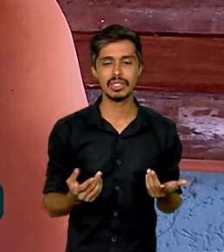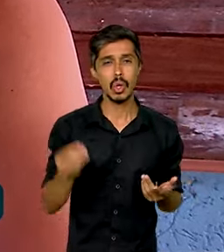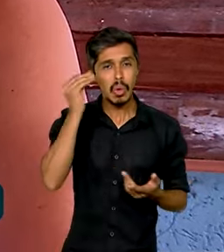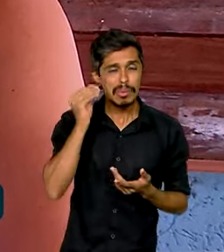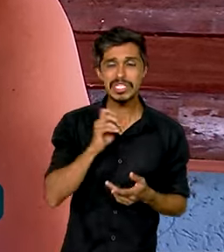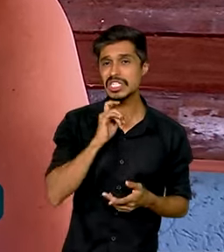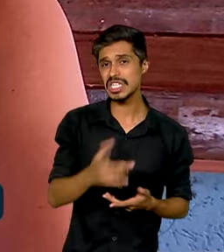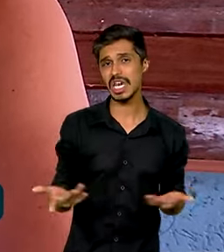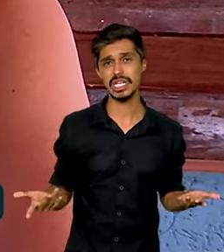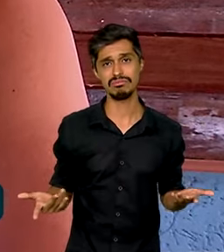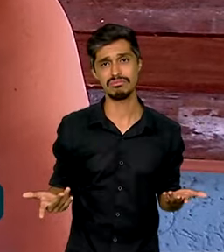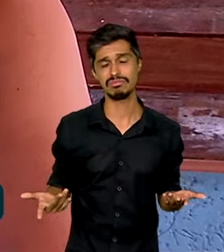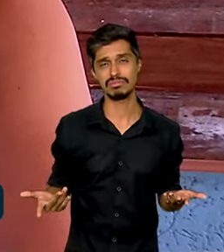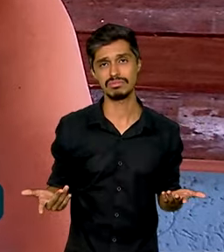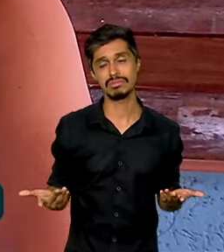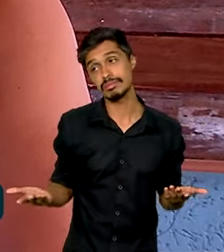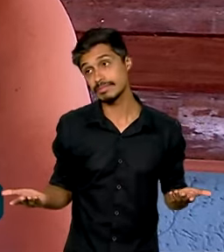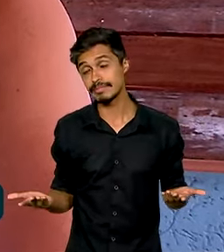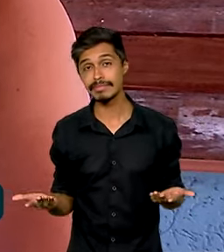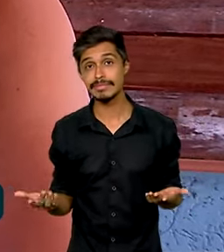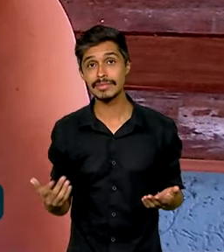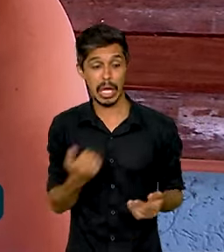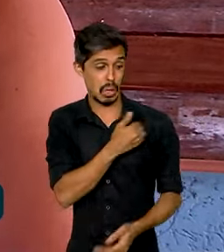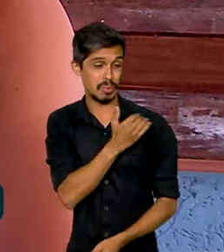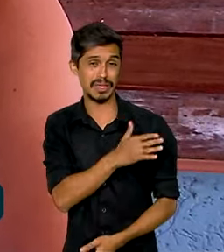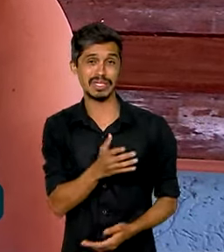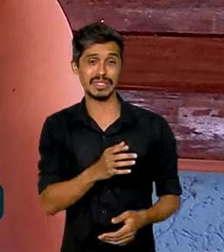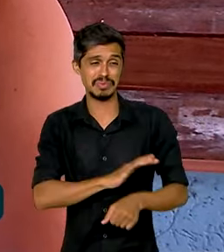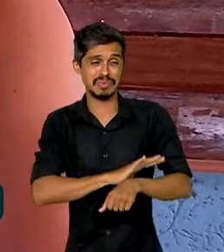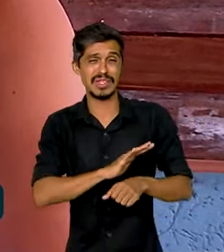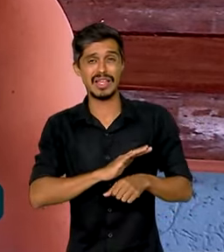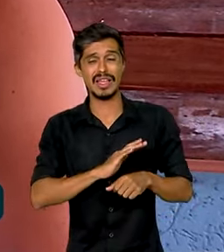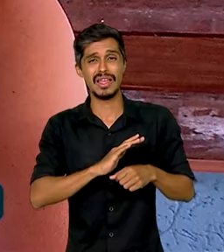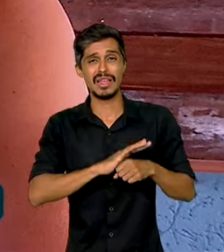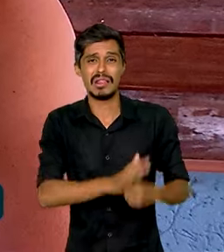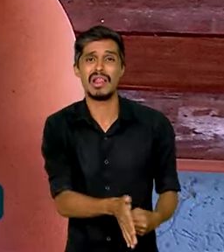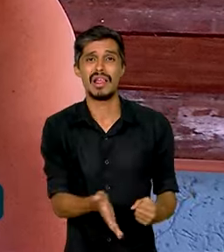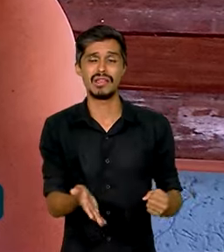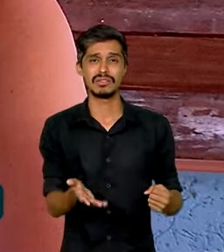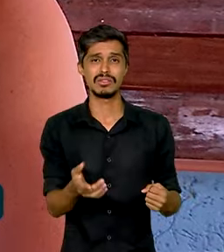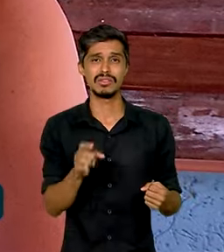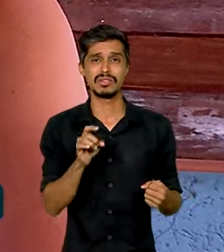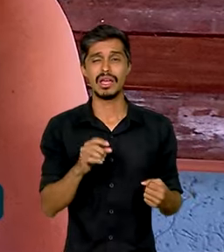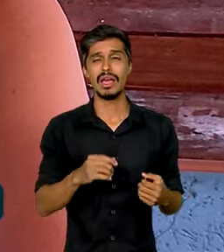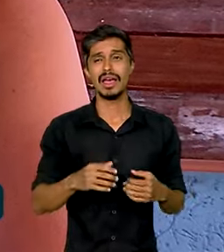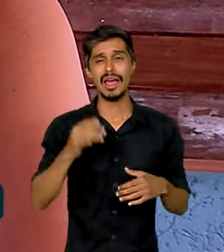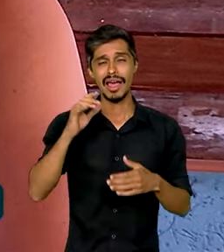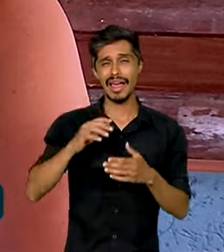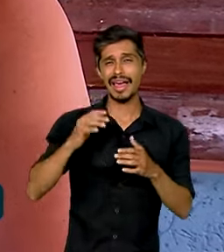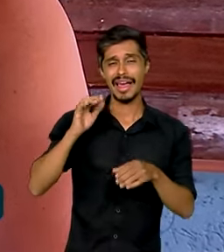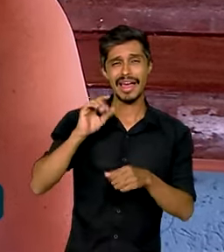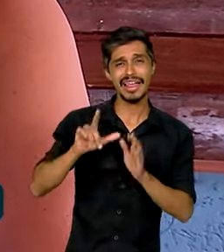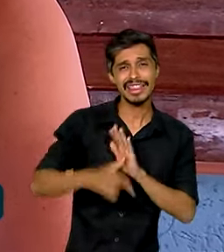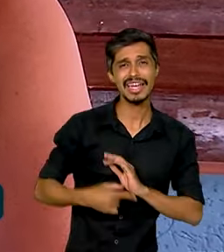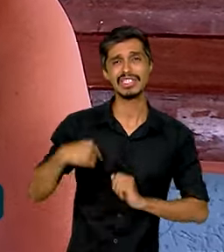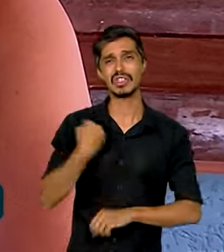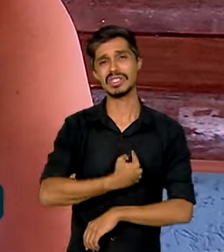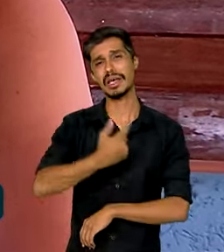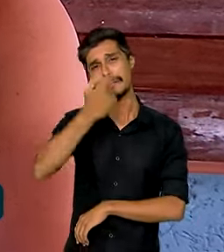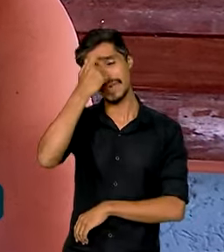ninguém. O preconceito só falta atrasar a nossa mente para as pessoas